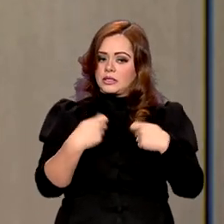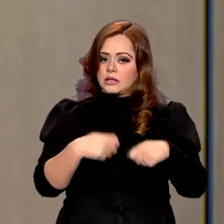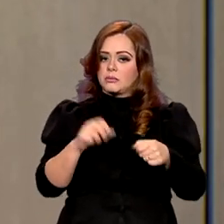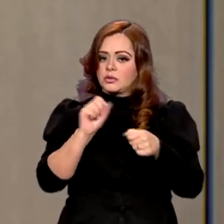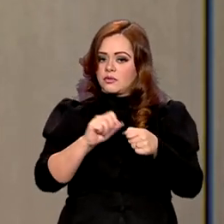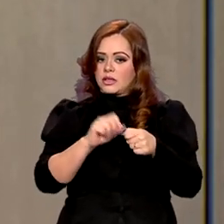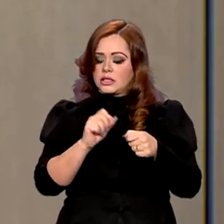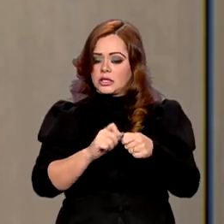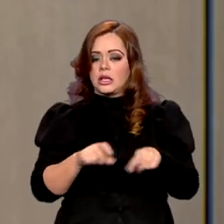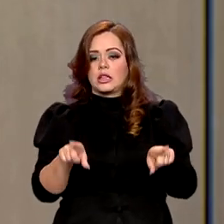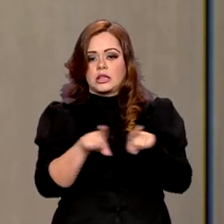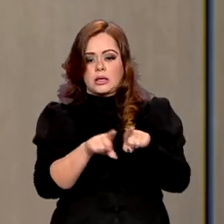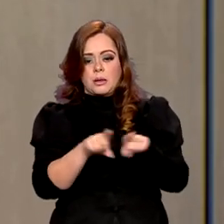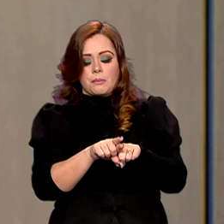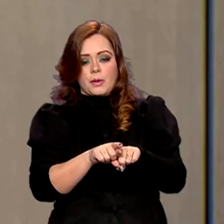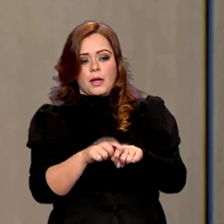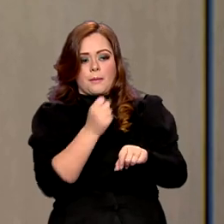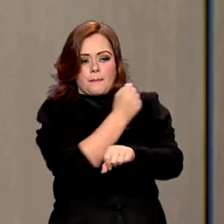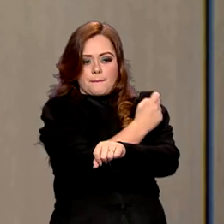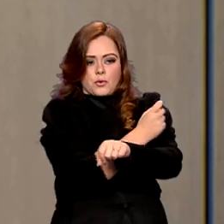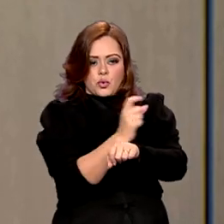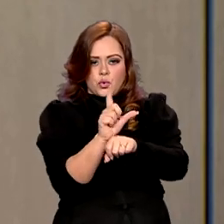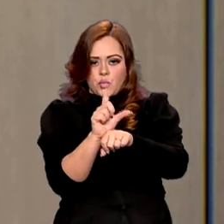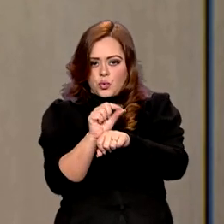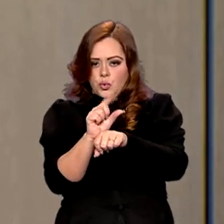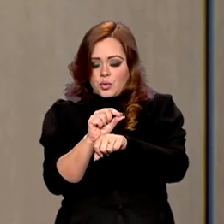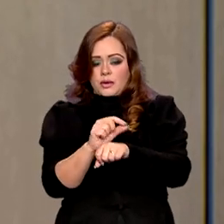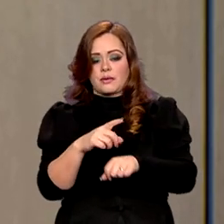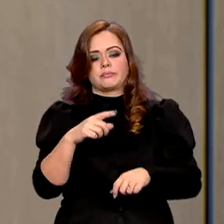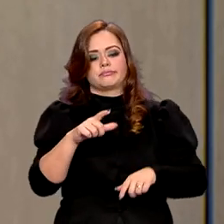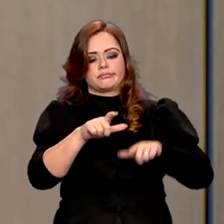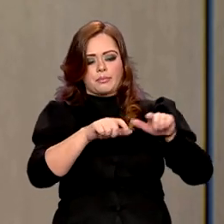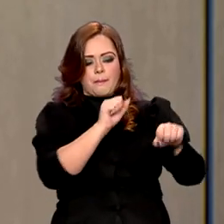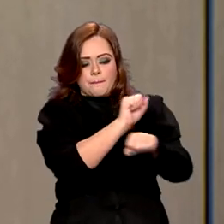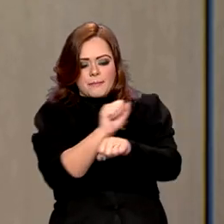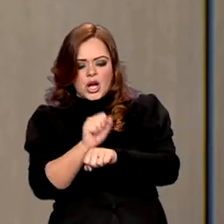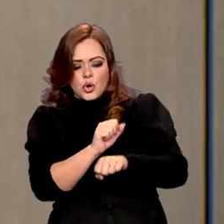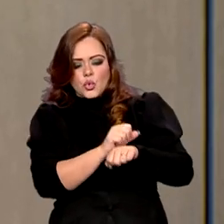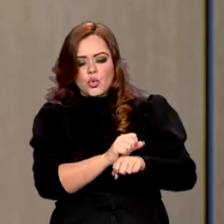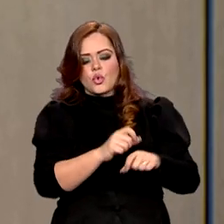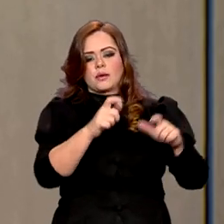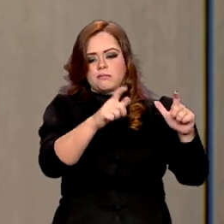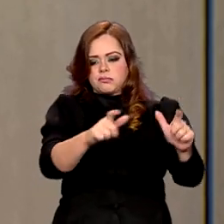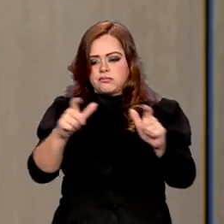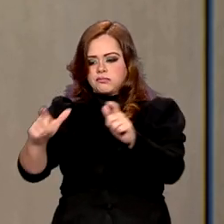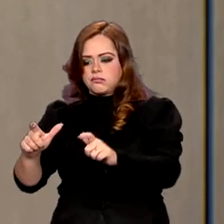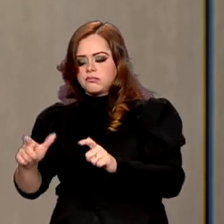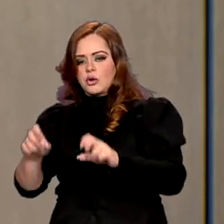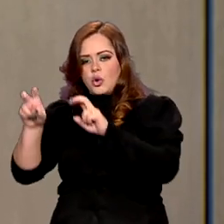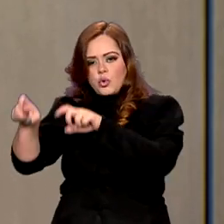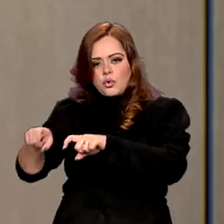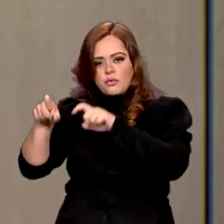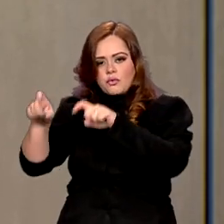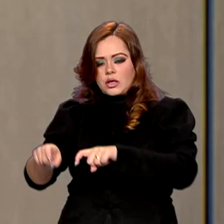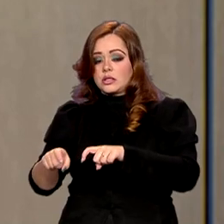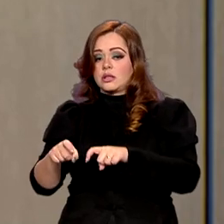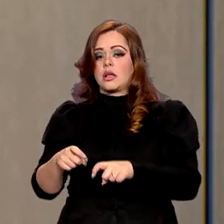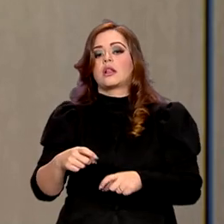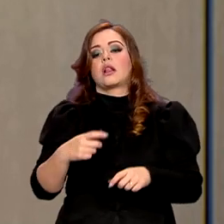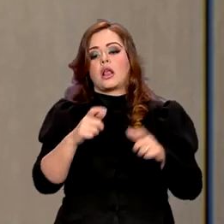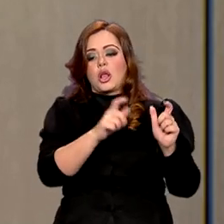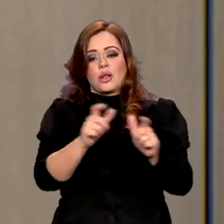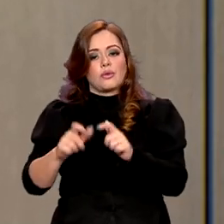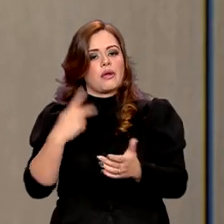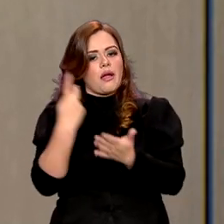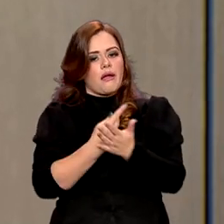gente daqui da sede do Ibama estamos embargando fazendas e mais fazendas e glebas e áreas desmatadas ilegalmente da Amazônia. Então a gente não